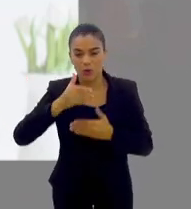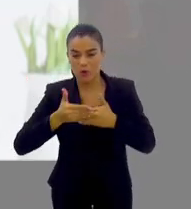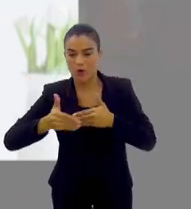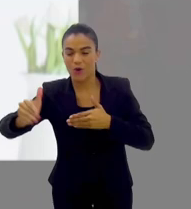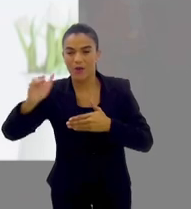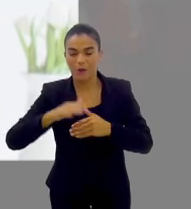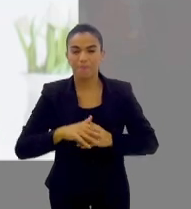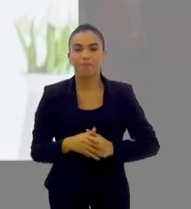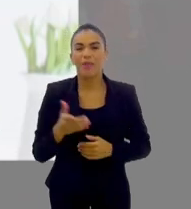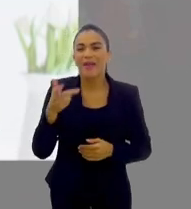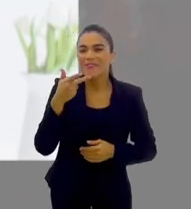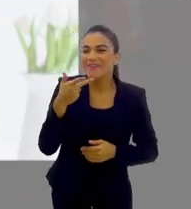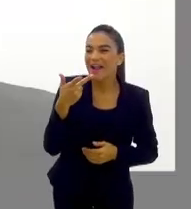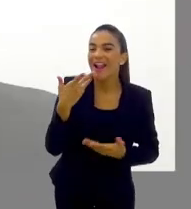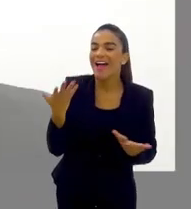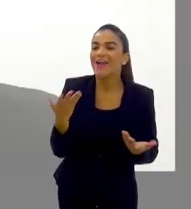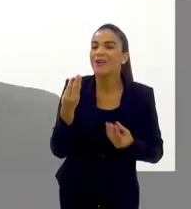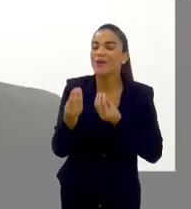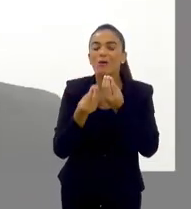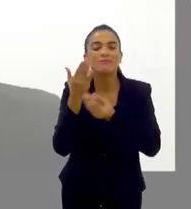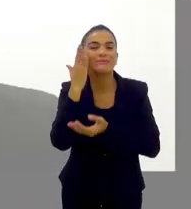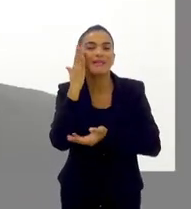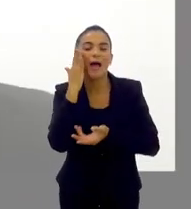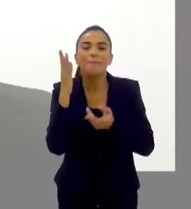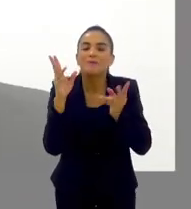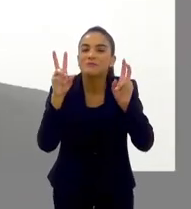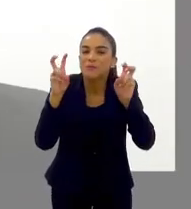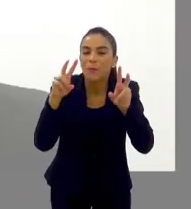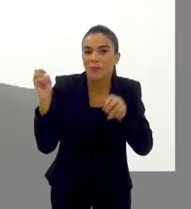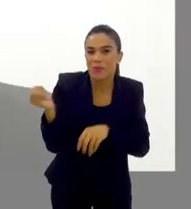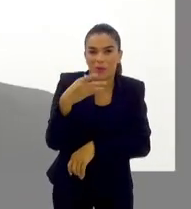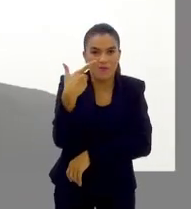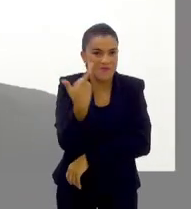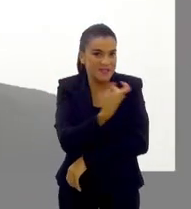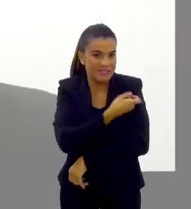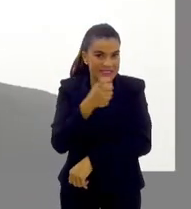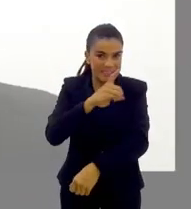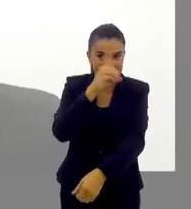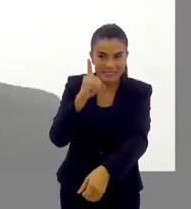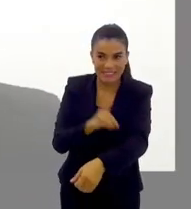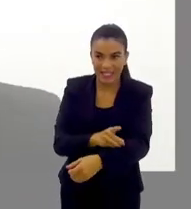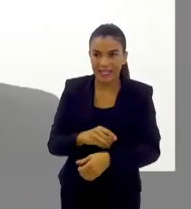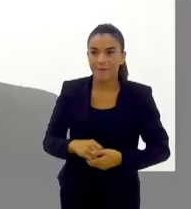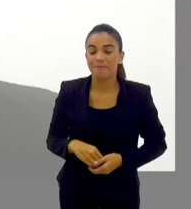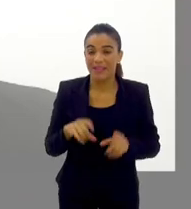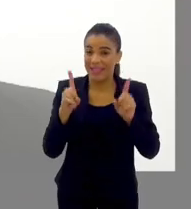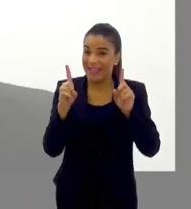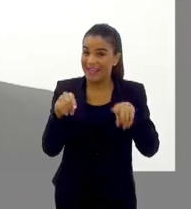na rede privada. Eu queria que você falasse para mim o que já se sabe dessa nova vacina da dengue.